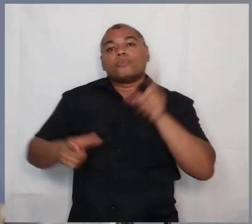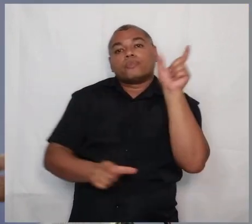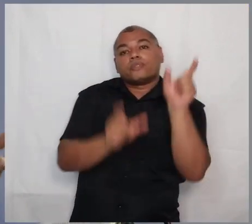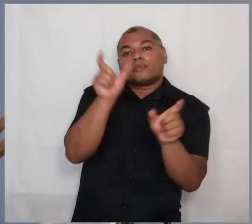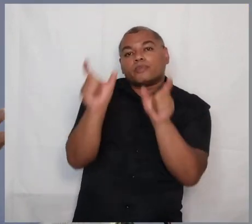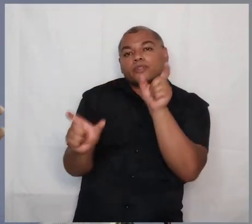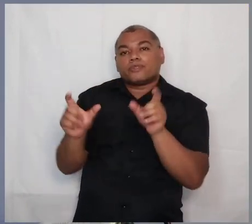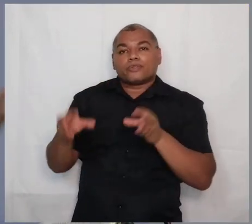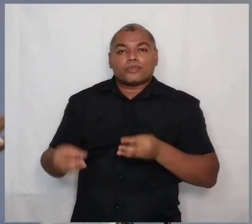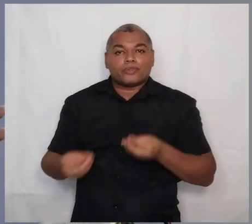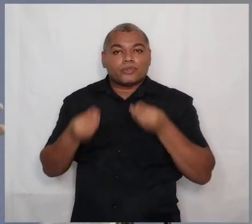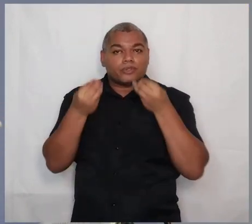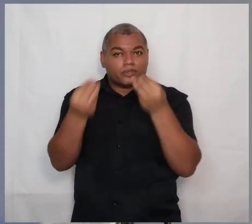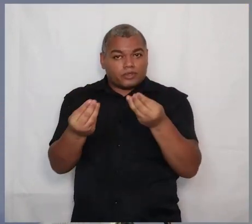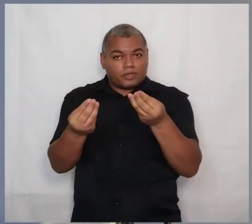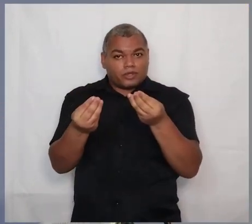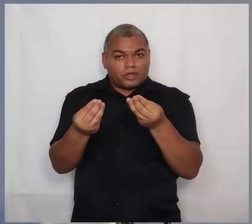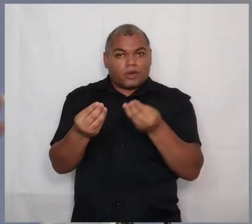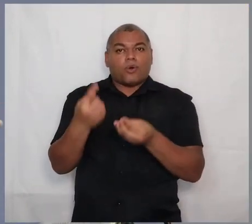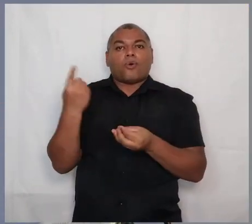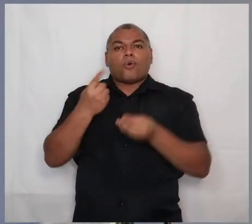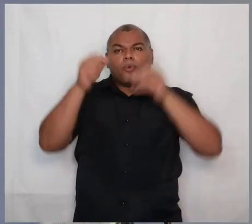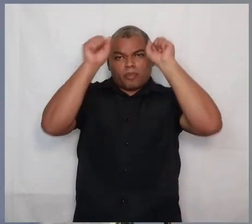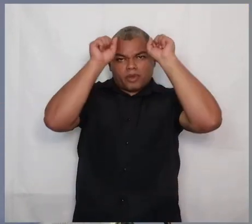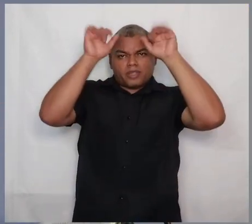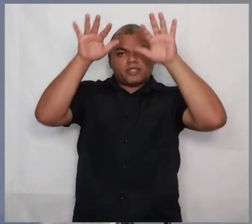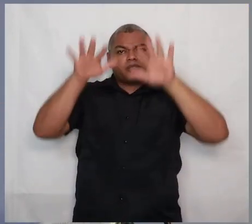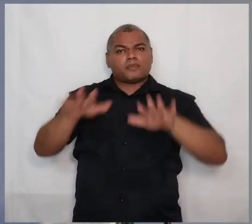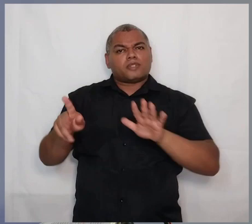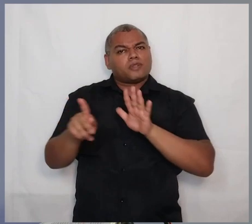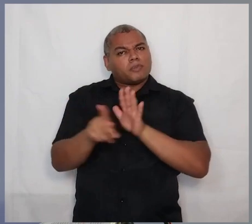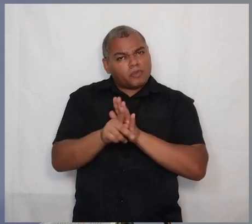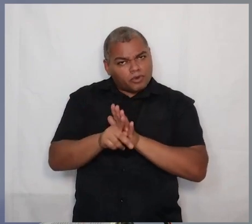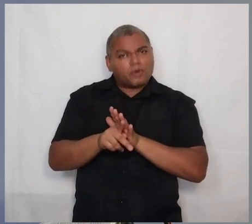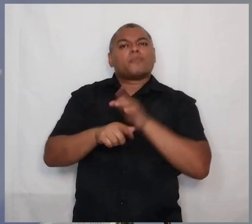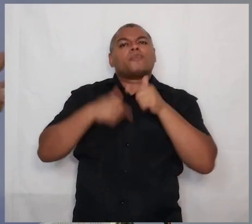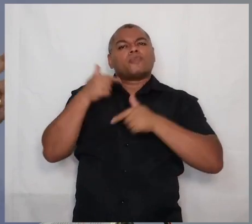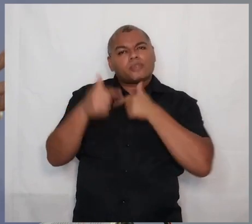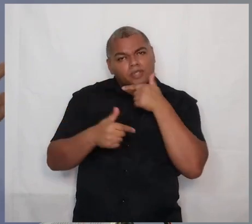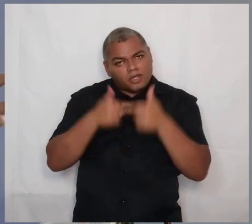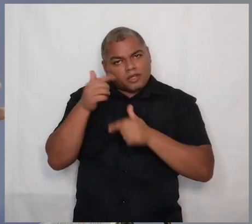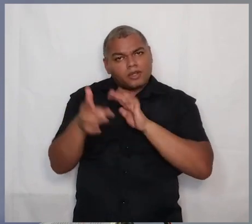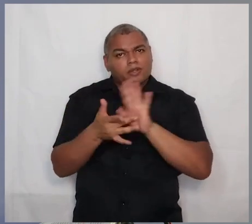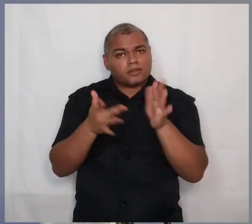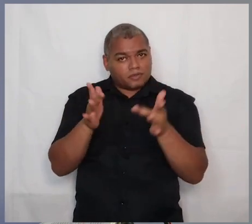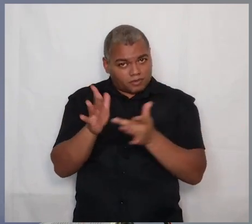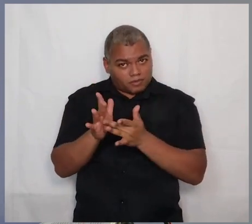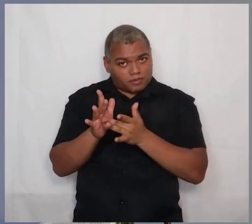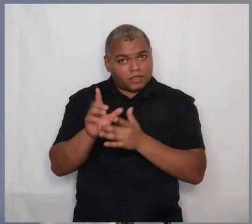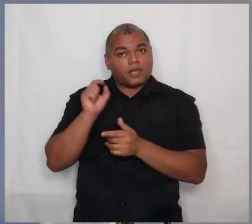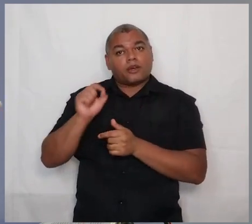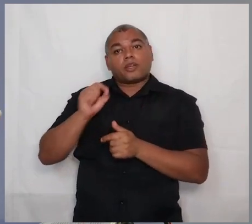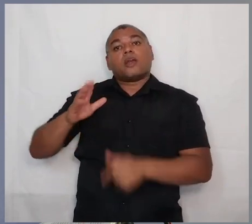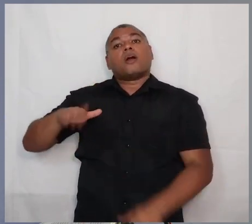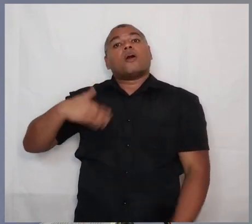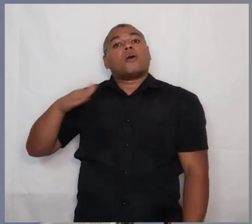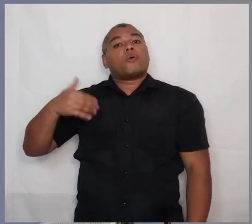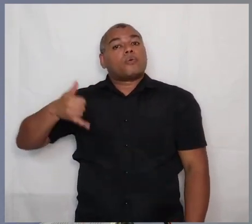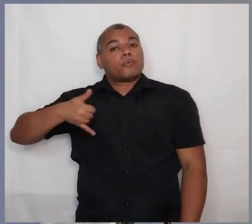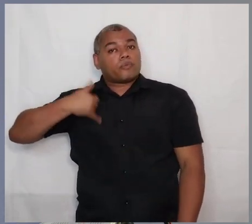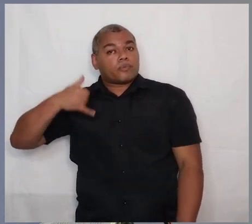Uma das bênçãos da obra de Cristo é que Cristo, ao viver os seus 33